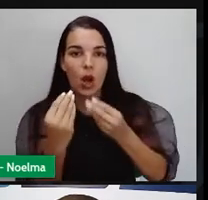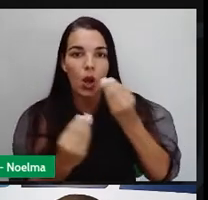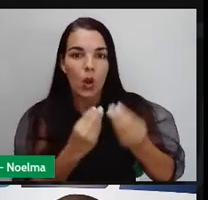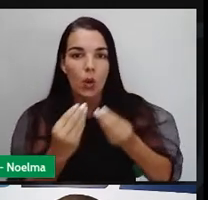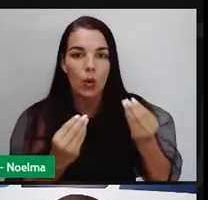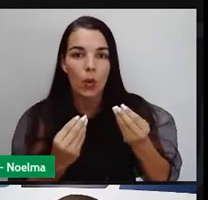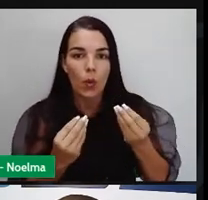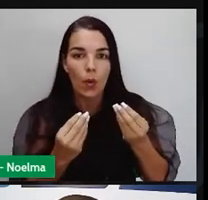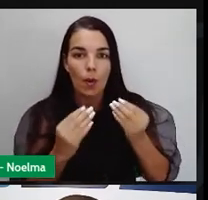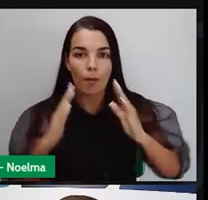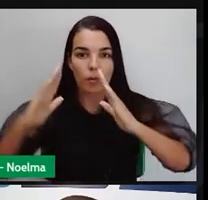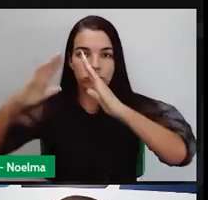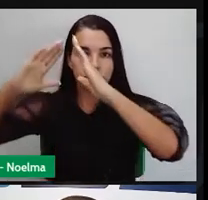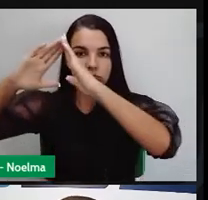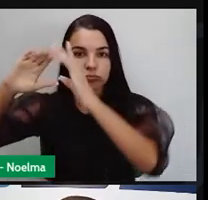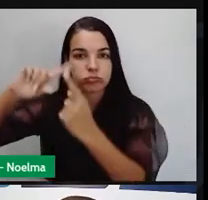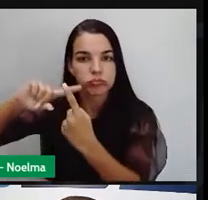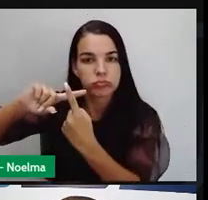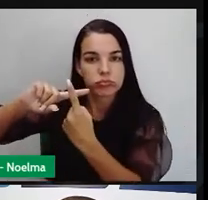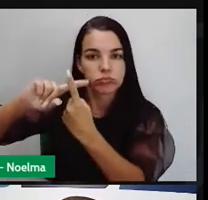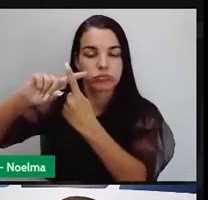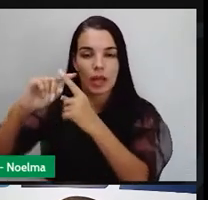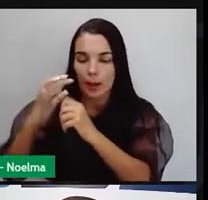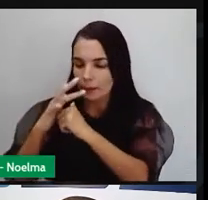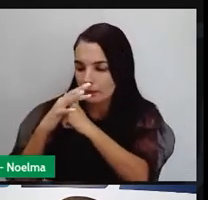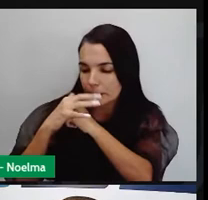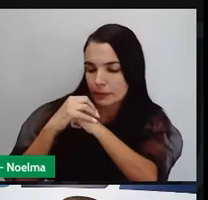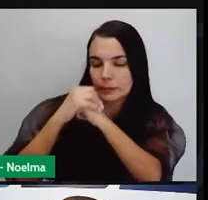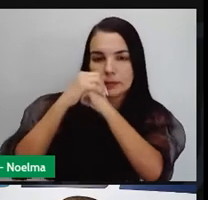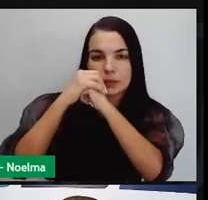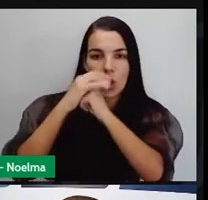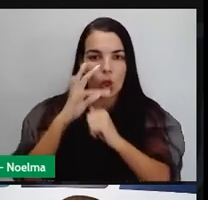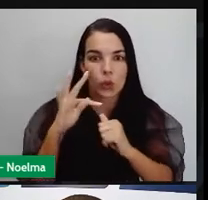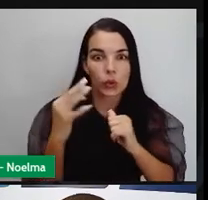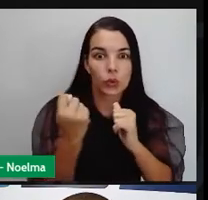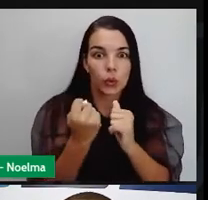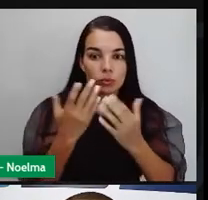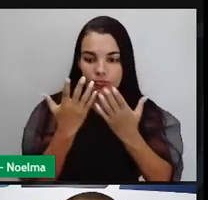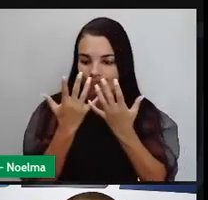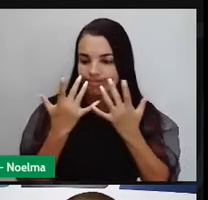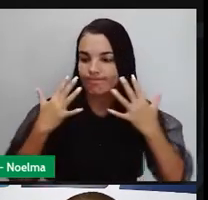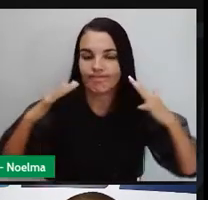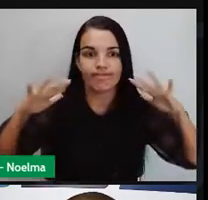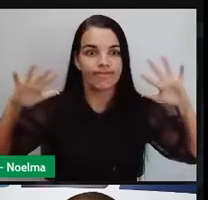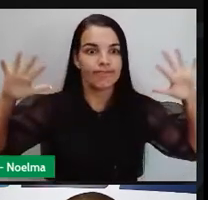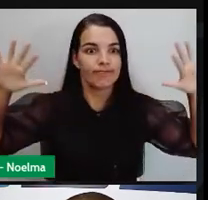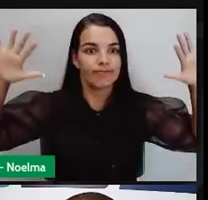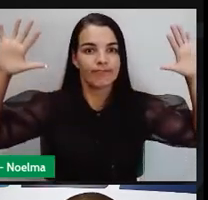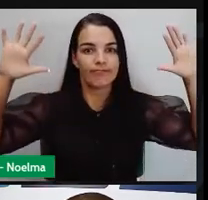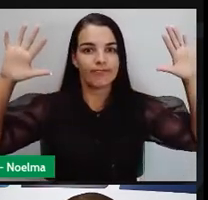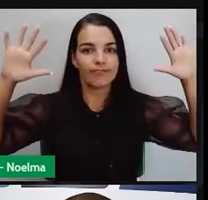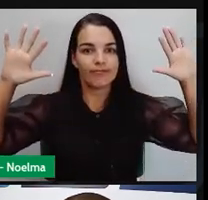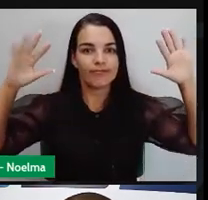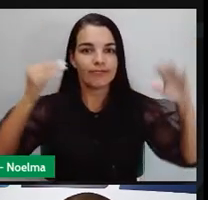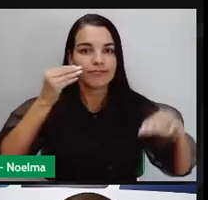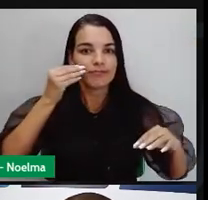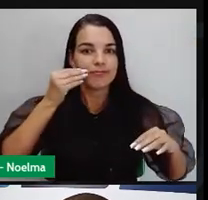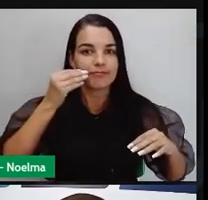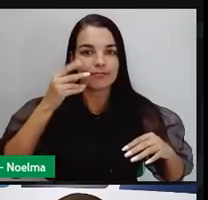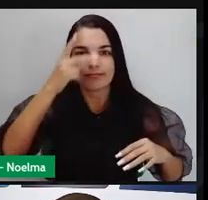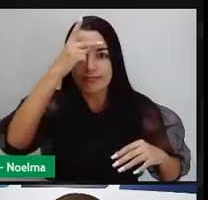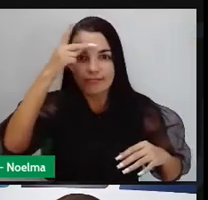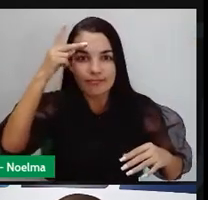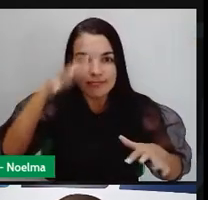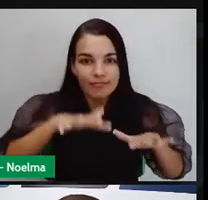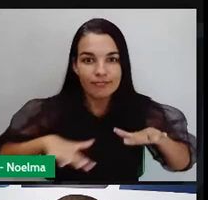os templos, como todo o apogeu, esplendor, como tudo dessa grande civilização